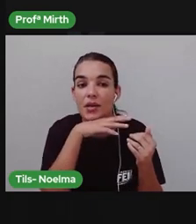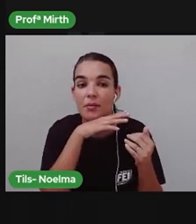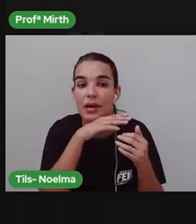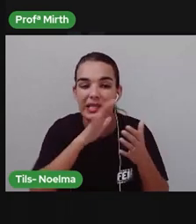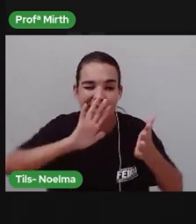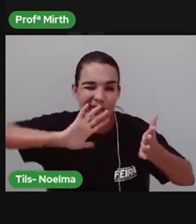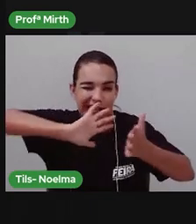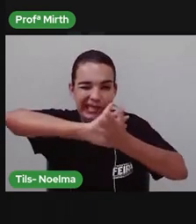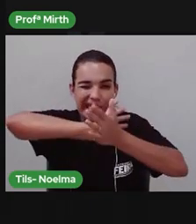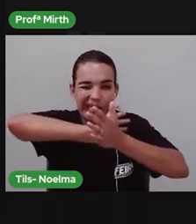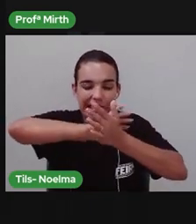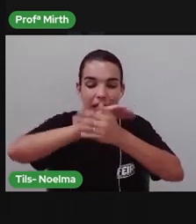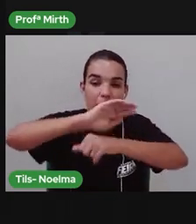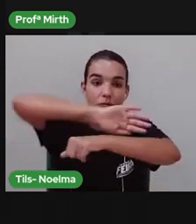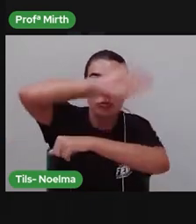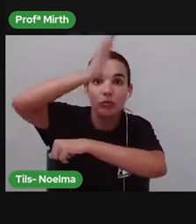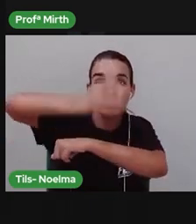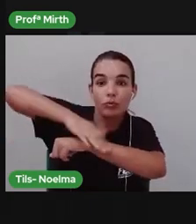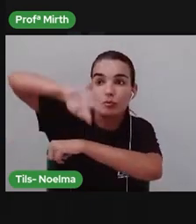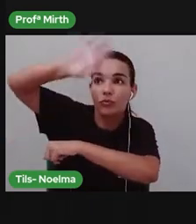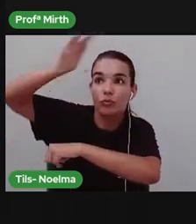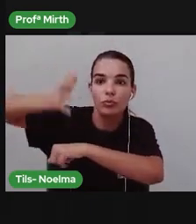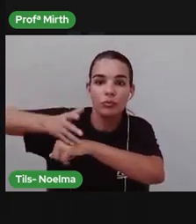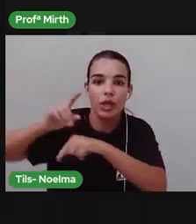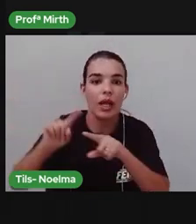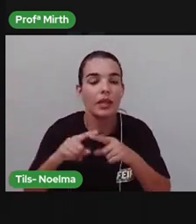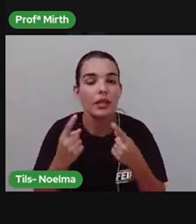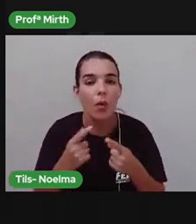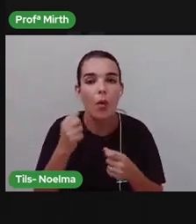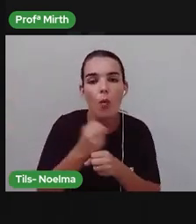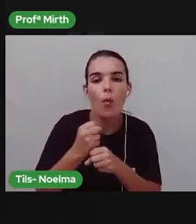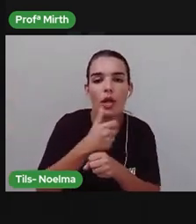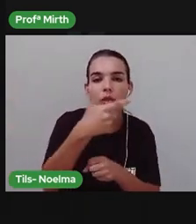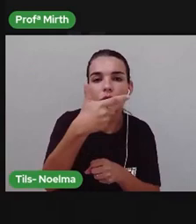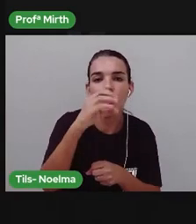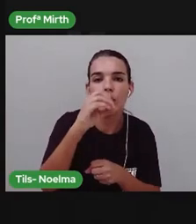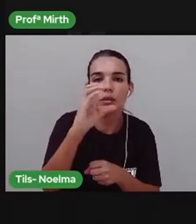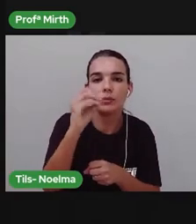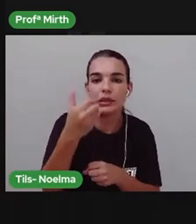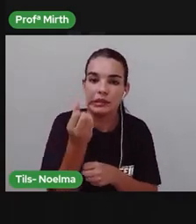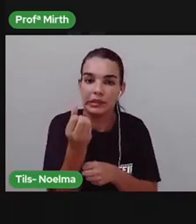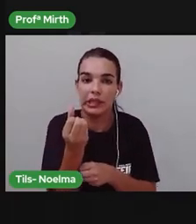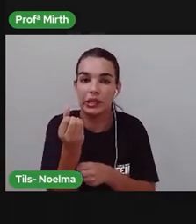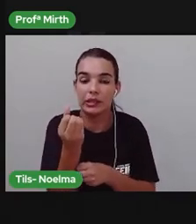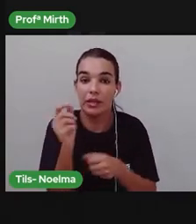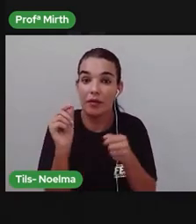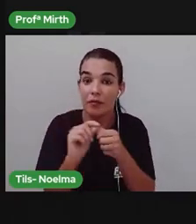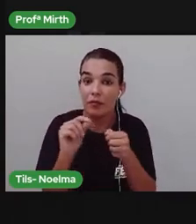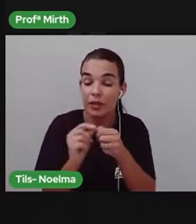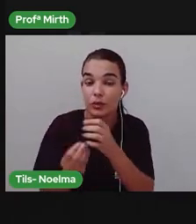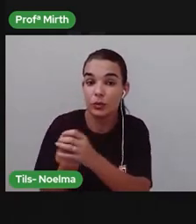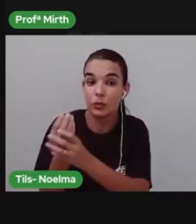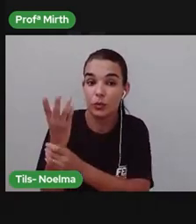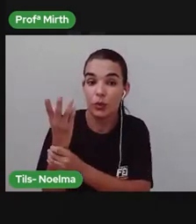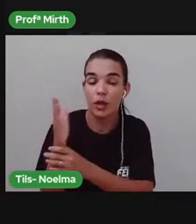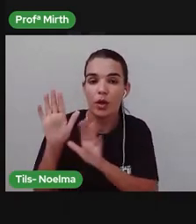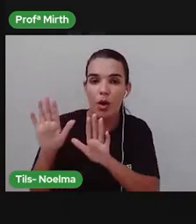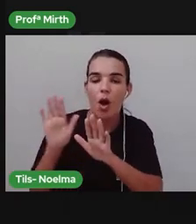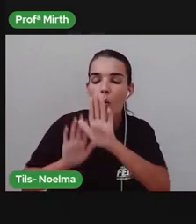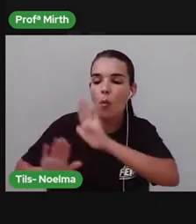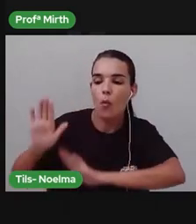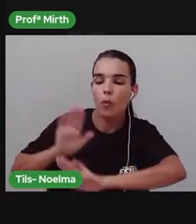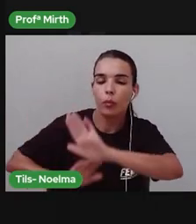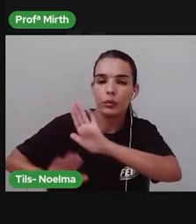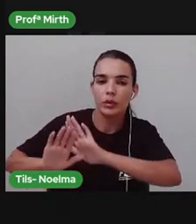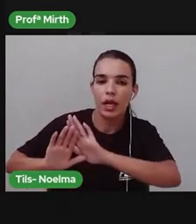Para conservá-los Em 2006 Foi criado aqui O primeiro Geoparque das Américas Dirigido pelo biólogo